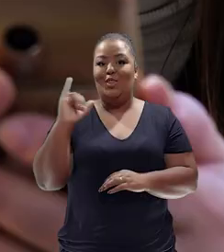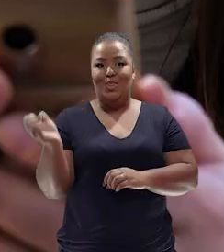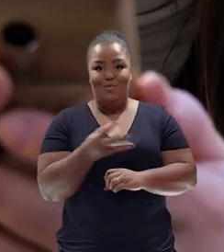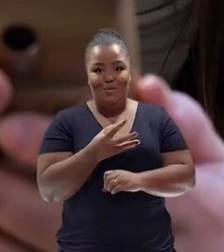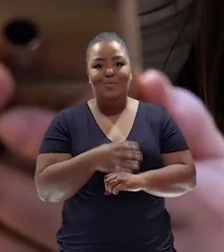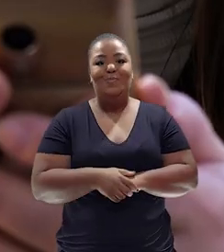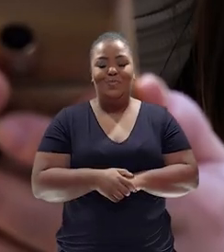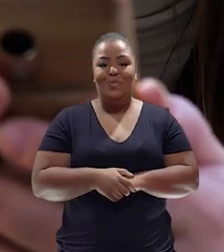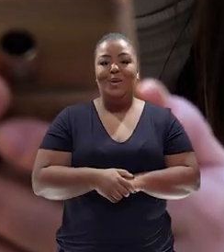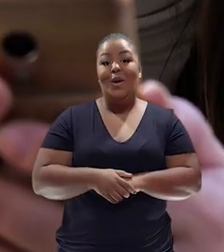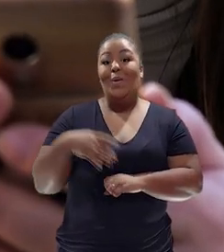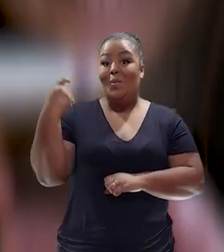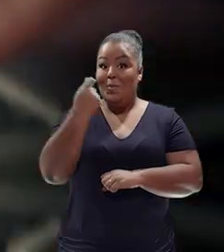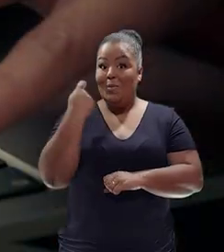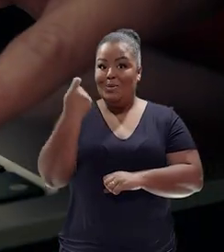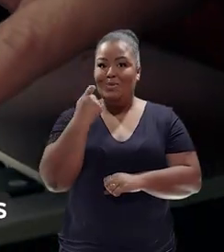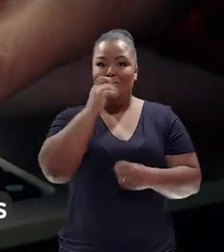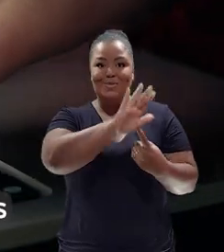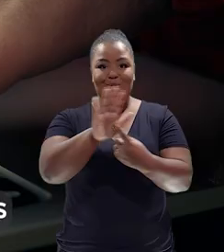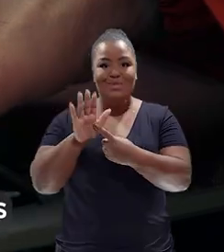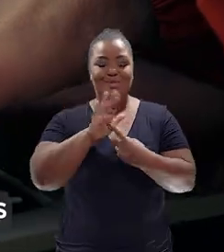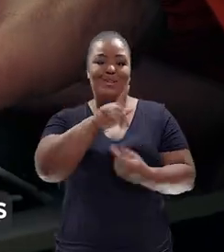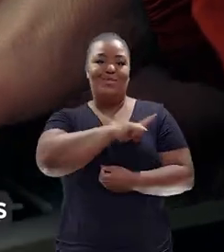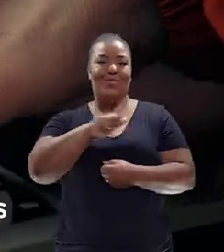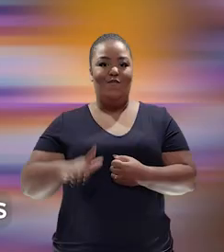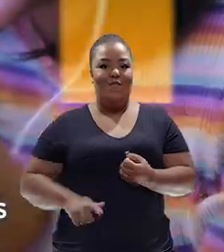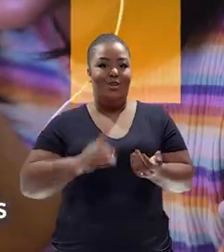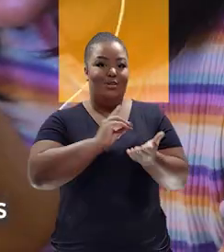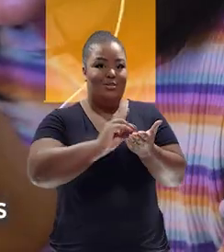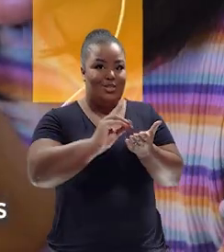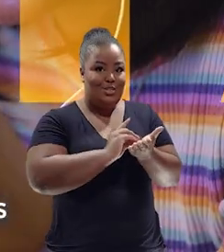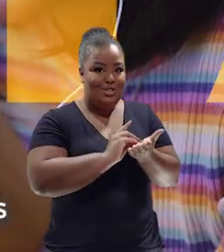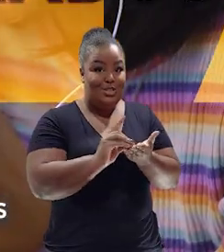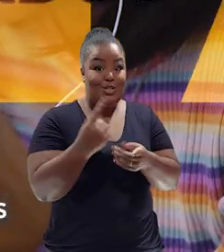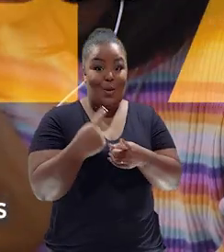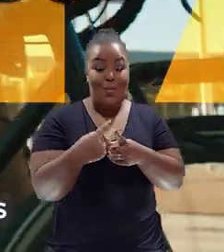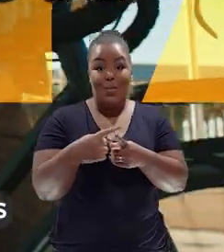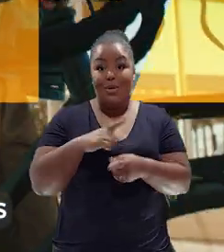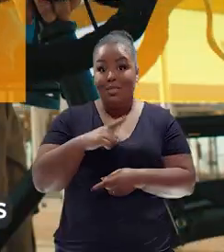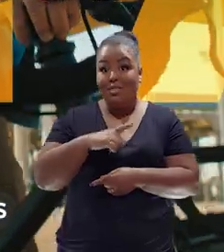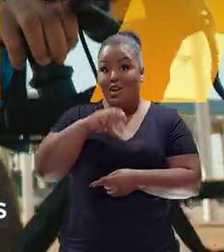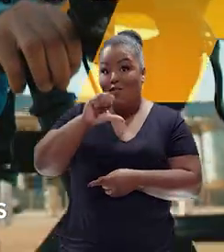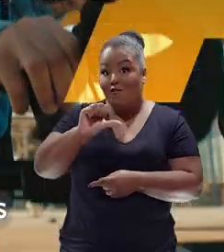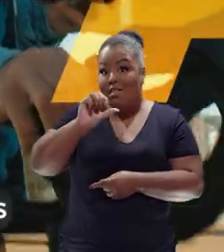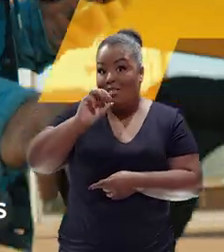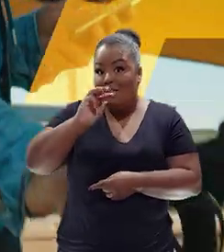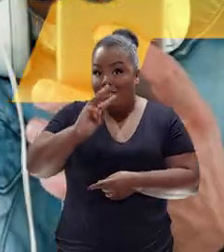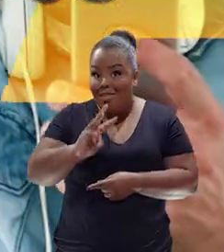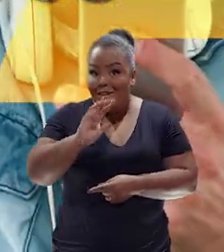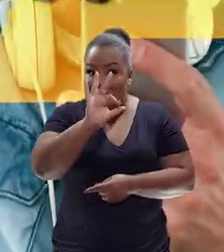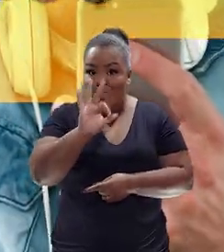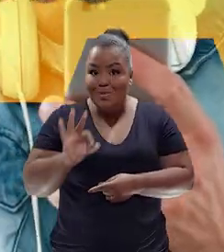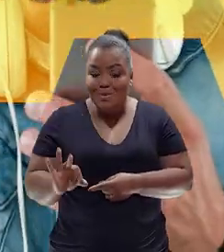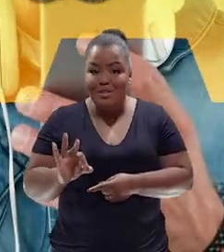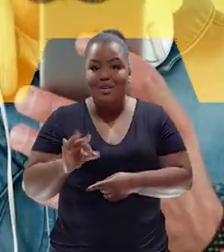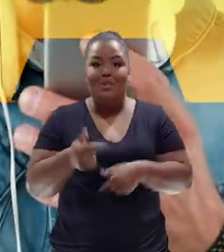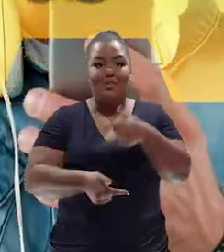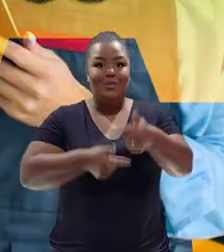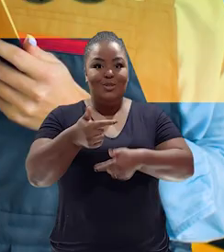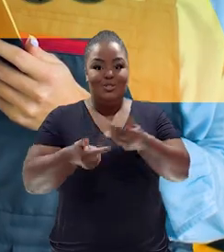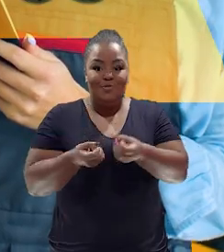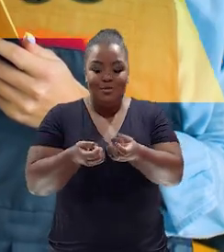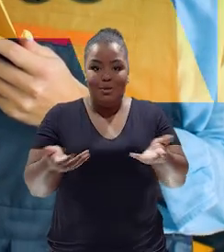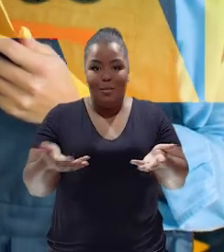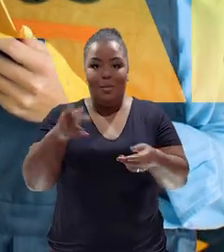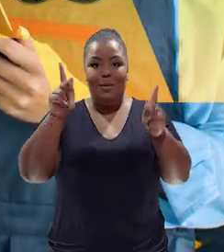O Rio Grande do Sul é destaque também como governo digital, com 93% dos serviços ofertados à população